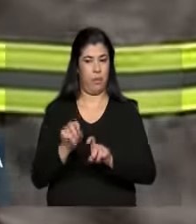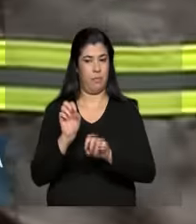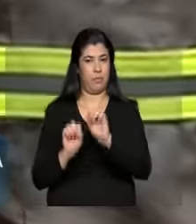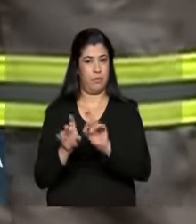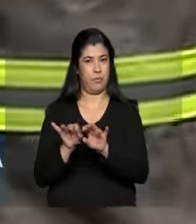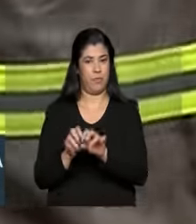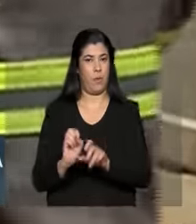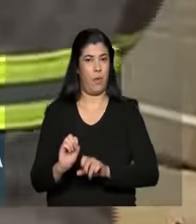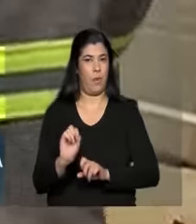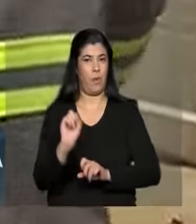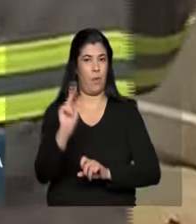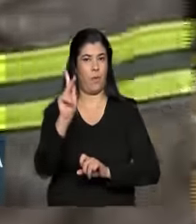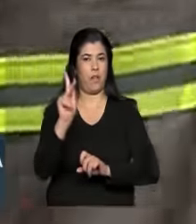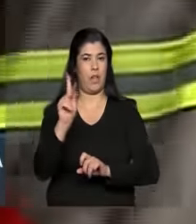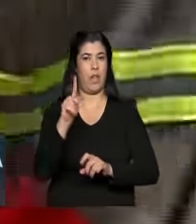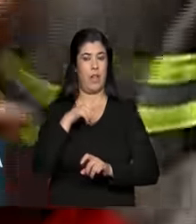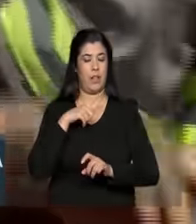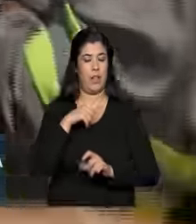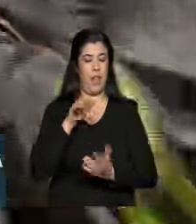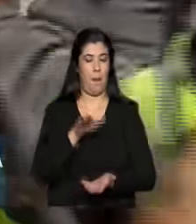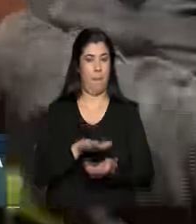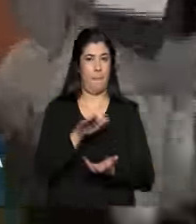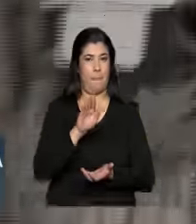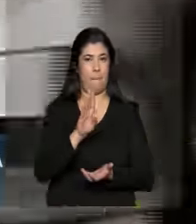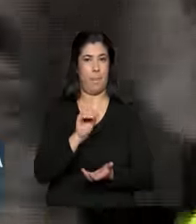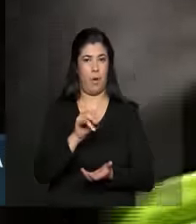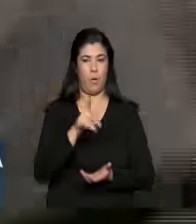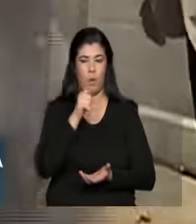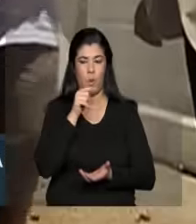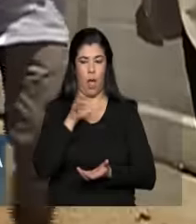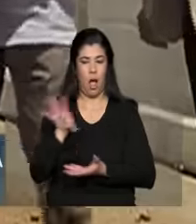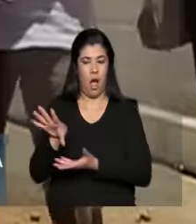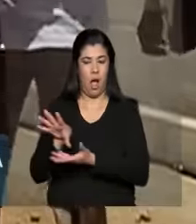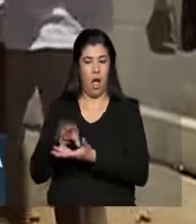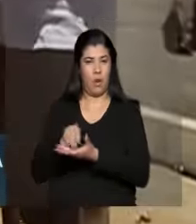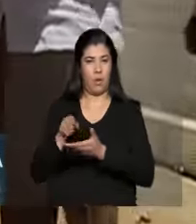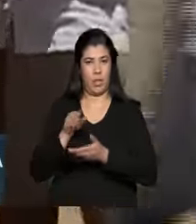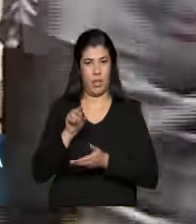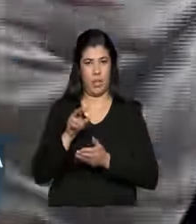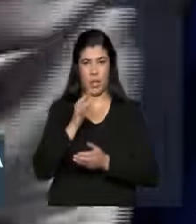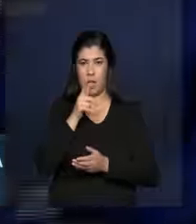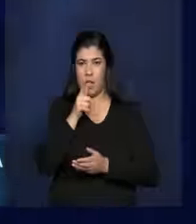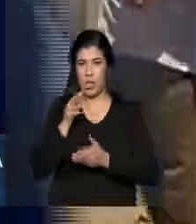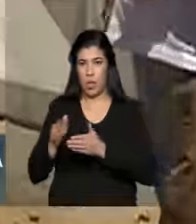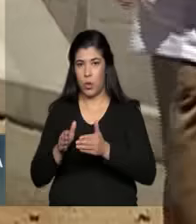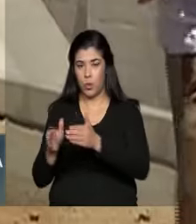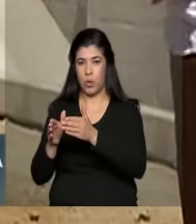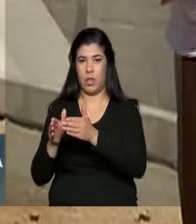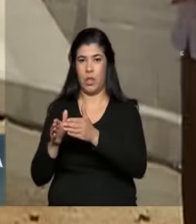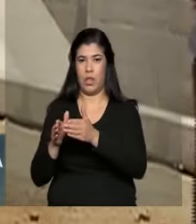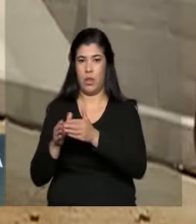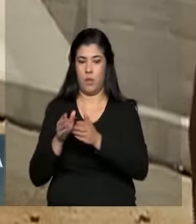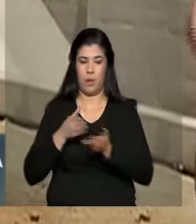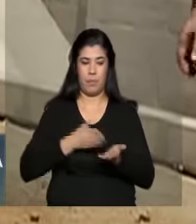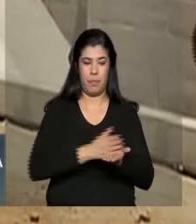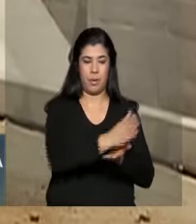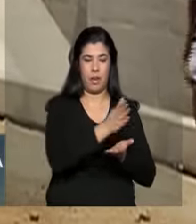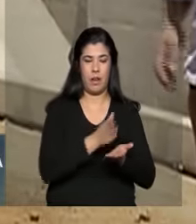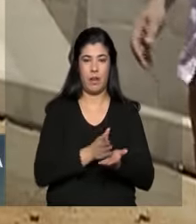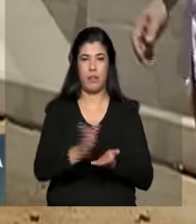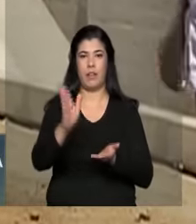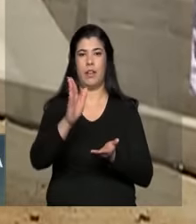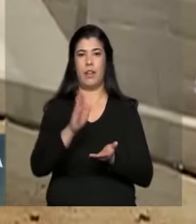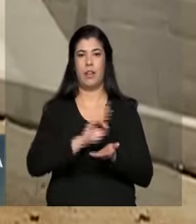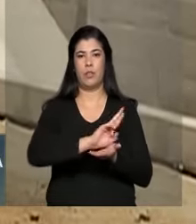que estão captando essa água do Rio São Francisco e trazendo para esse sistema, para esse sistema que leva por canais